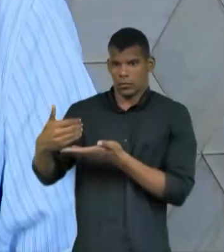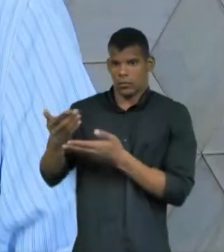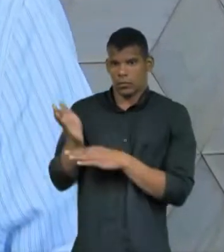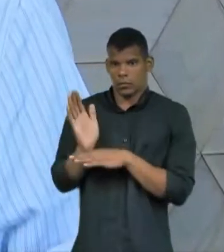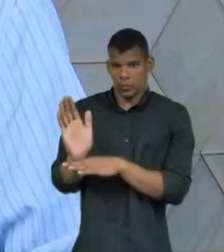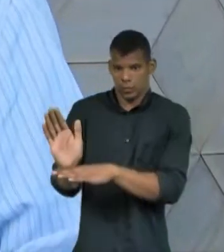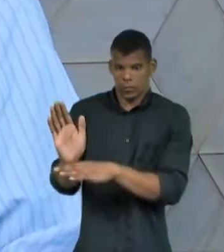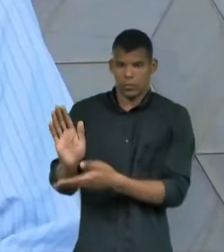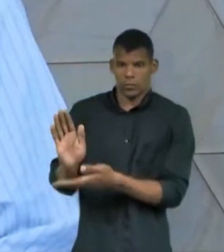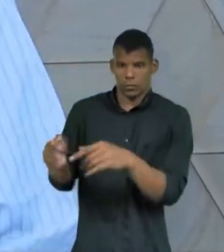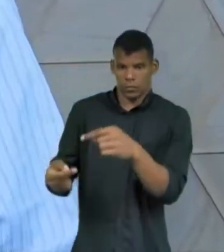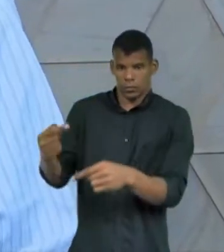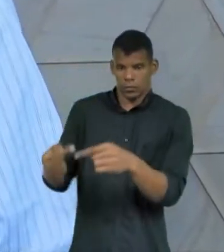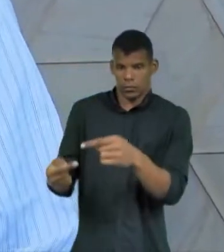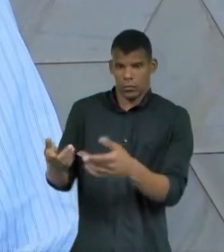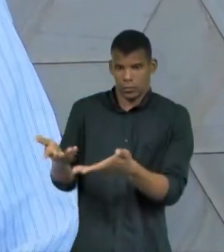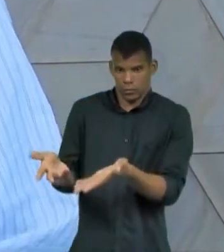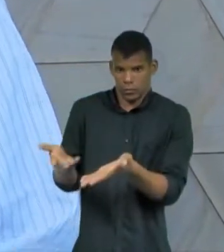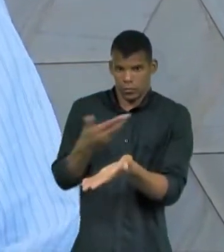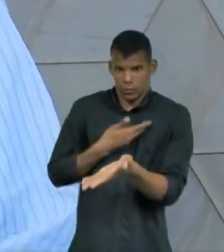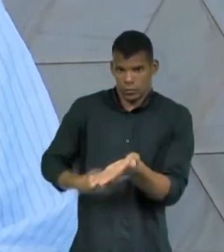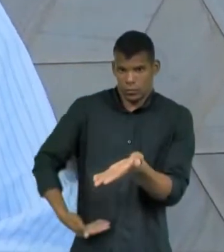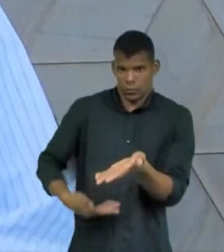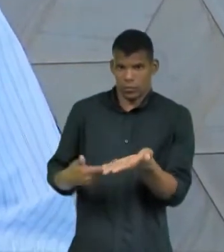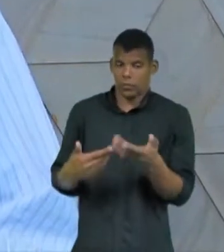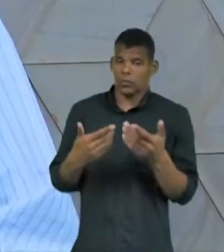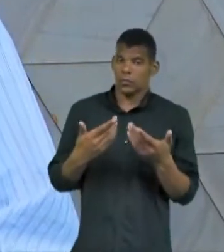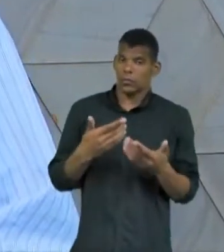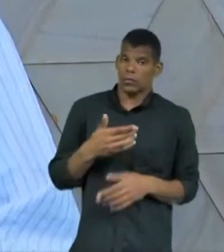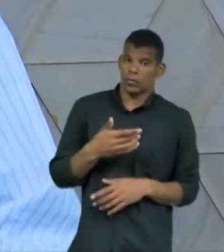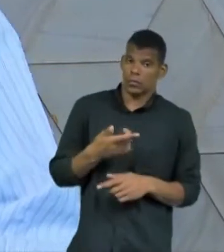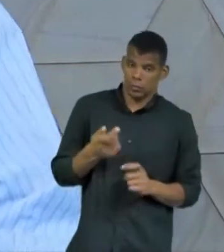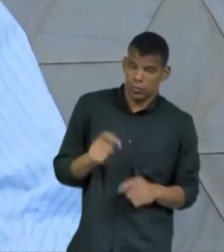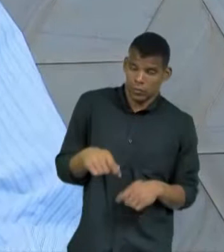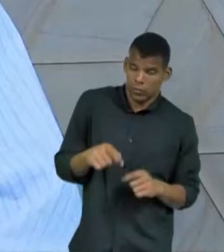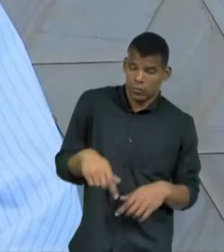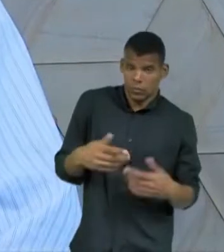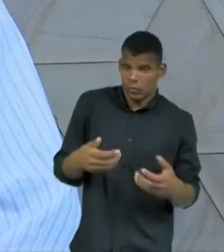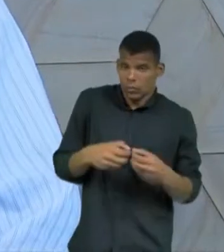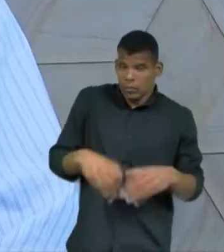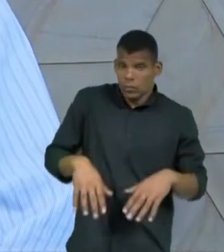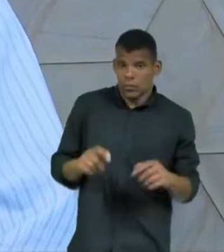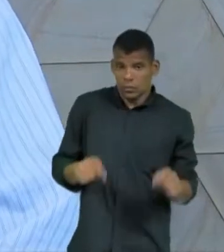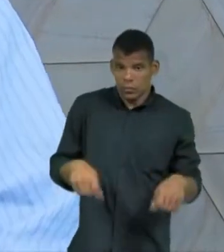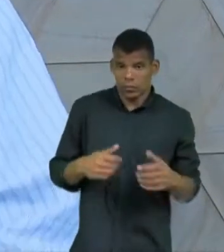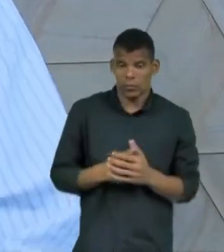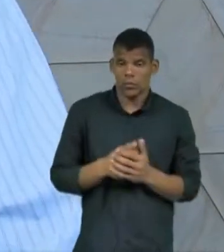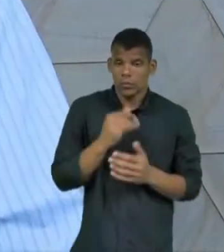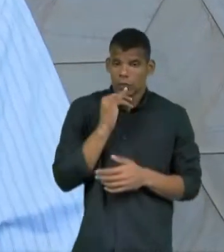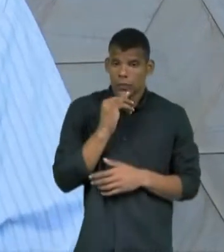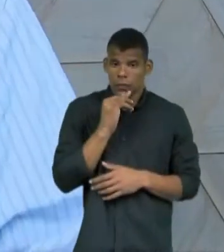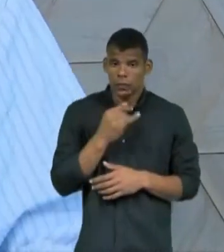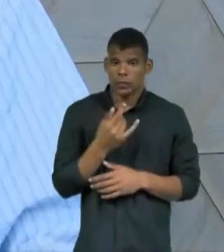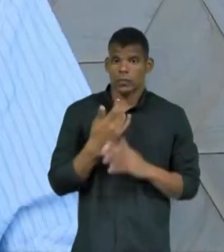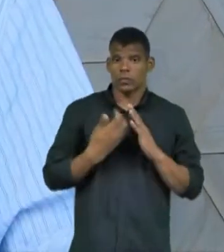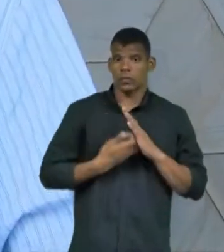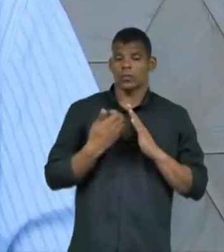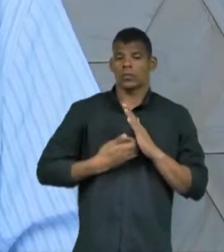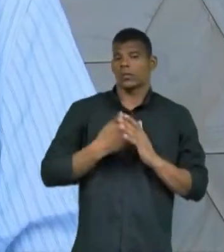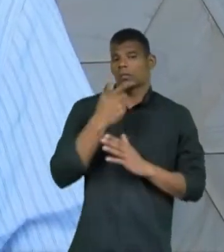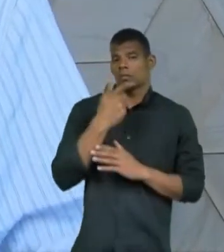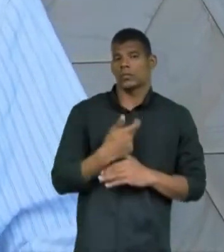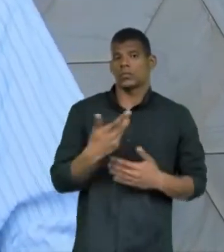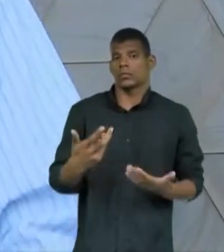da desigualdade é meio temeroso. Por quê? Porque ao afugentar, o empresário, o